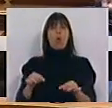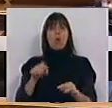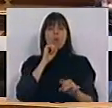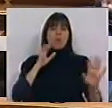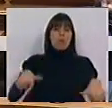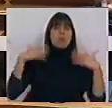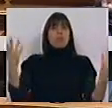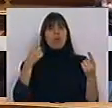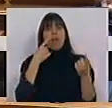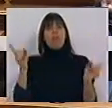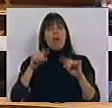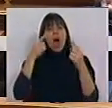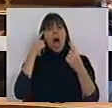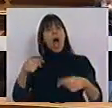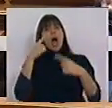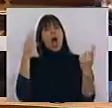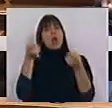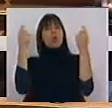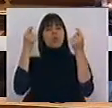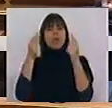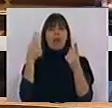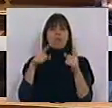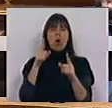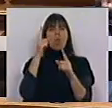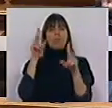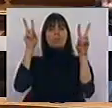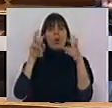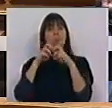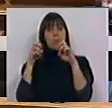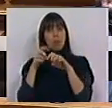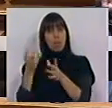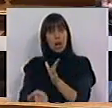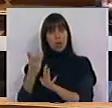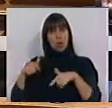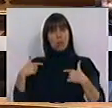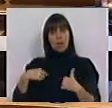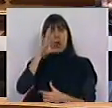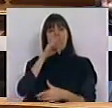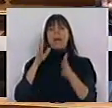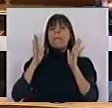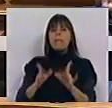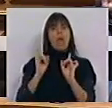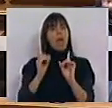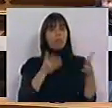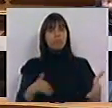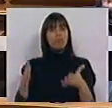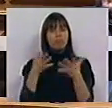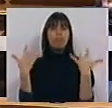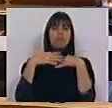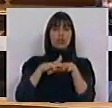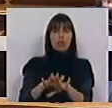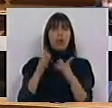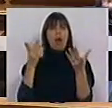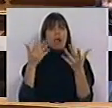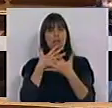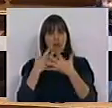eventualmente, novamente anunciar. São remédios para um problema que ele próprio criou e aquilo que é necessário é uma estratégia integrada, uma